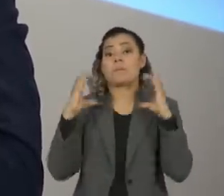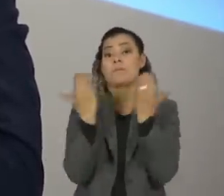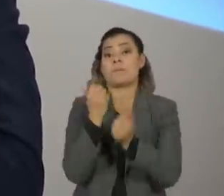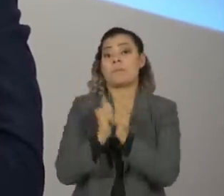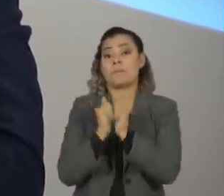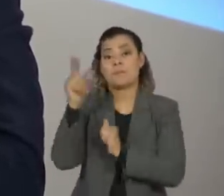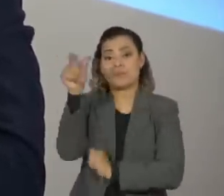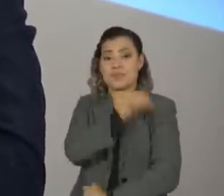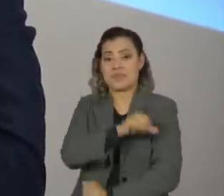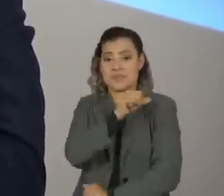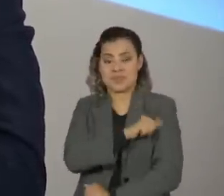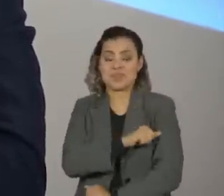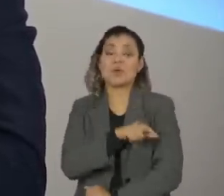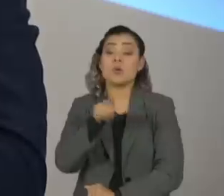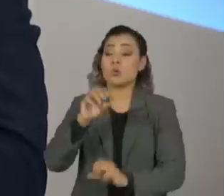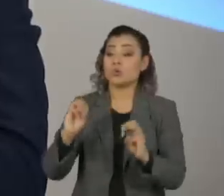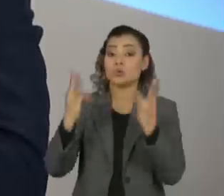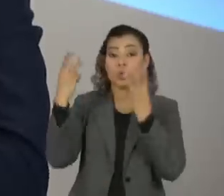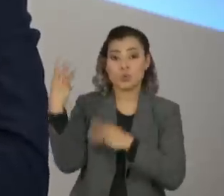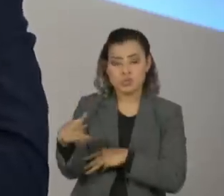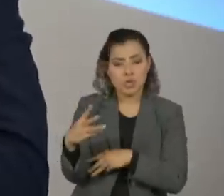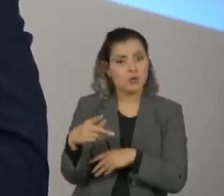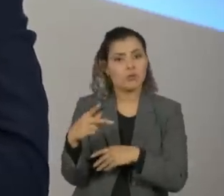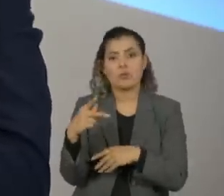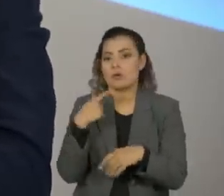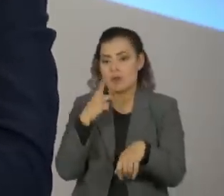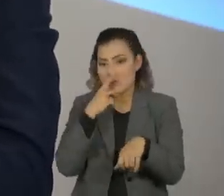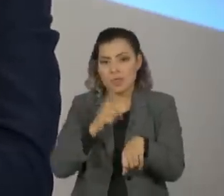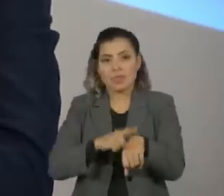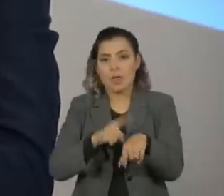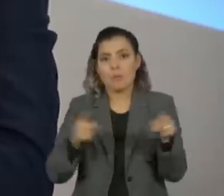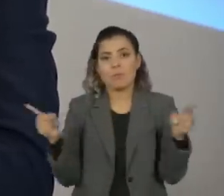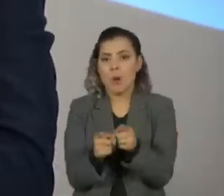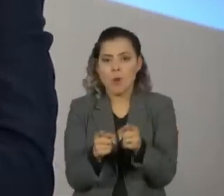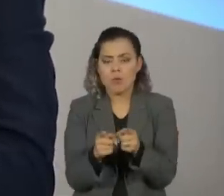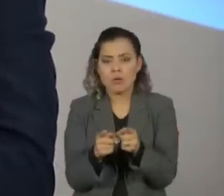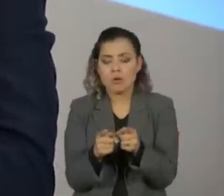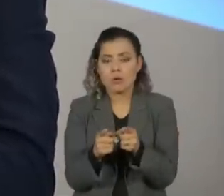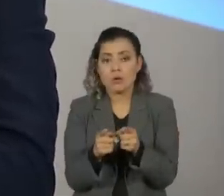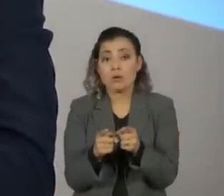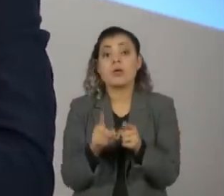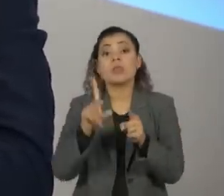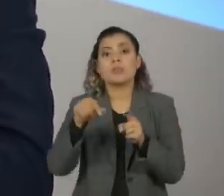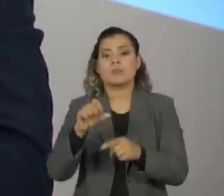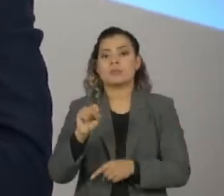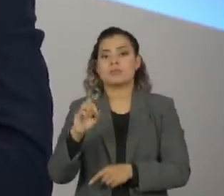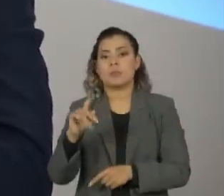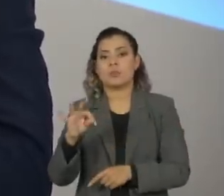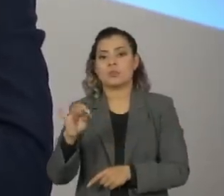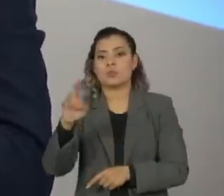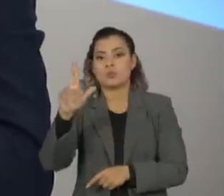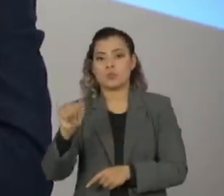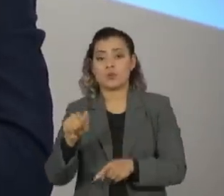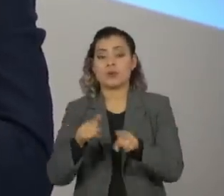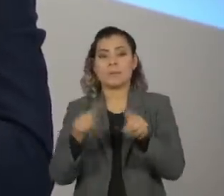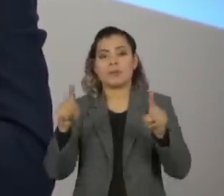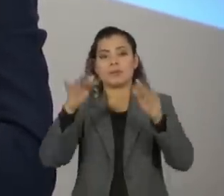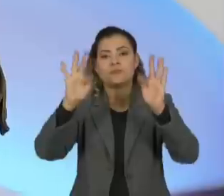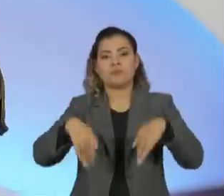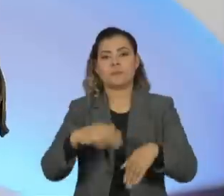e o teu show durou pouquíssimo tempo, foi logo depois de sepultura e terminou daquela maneira